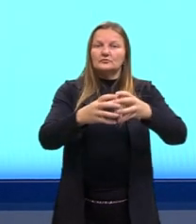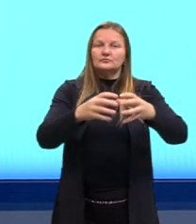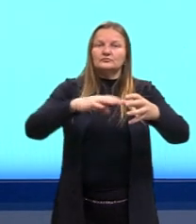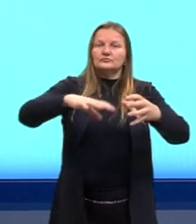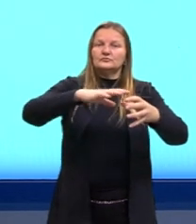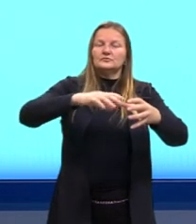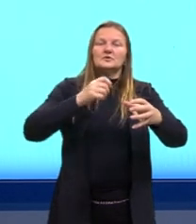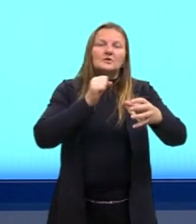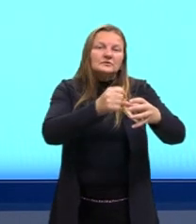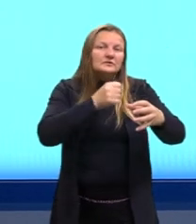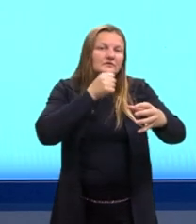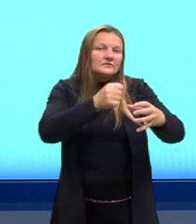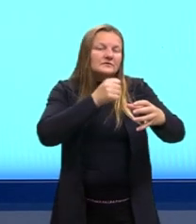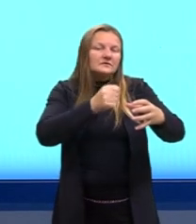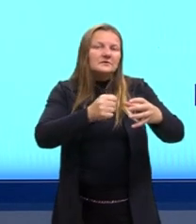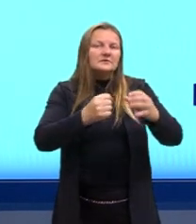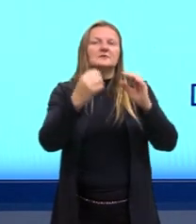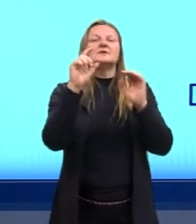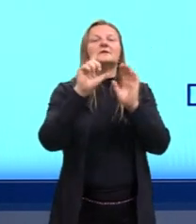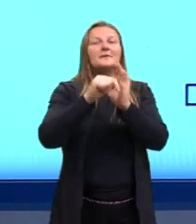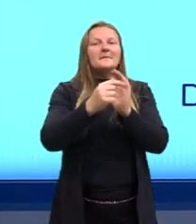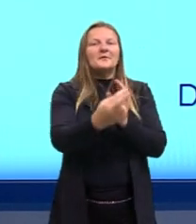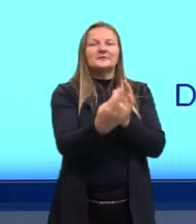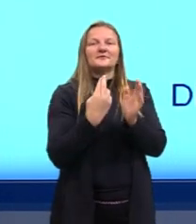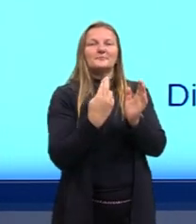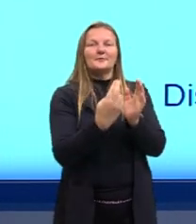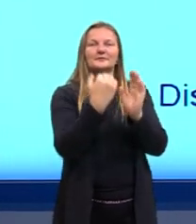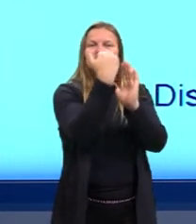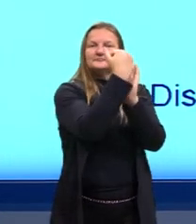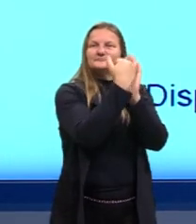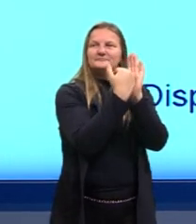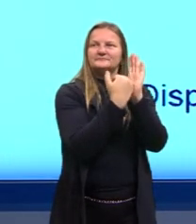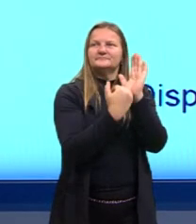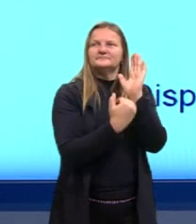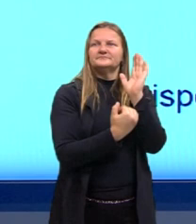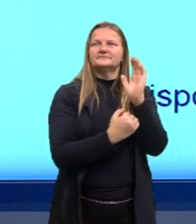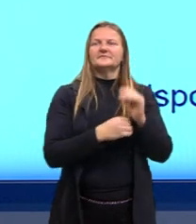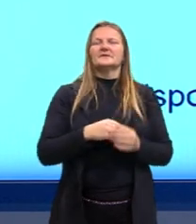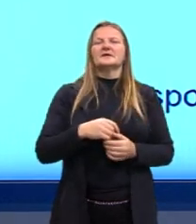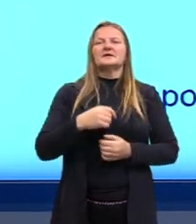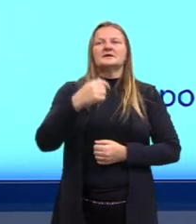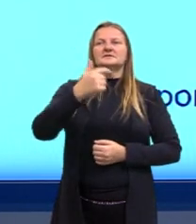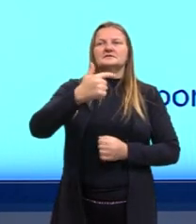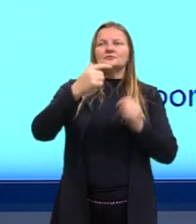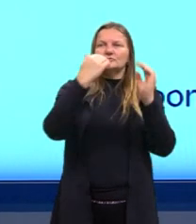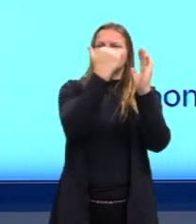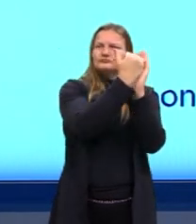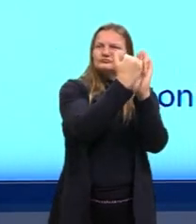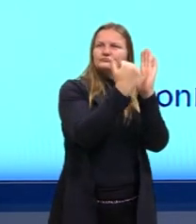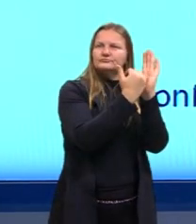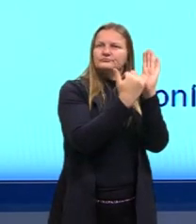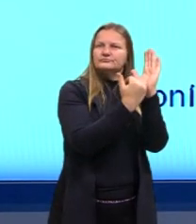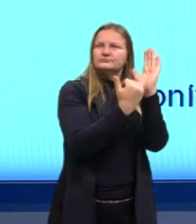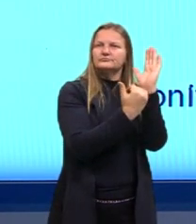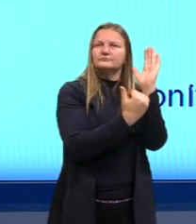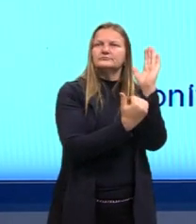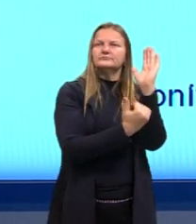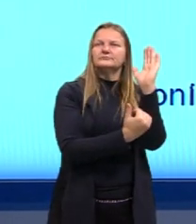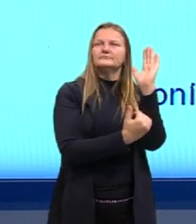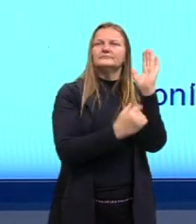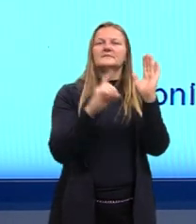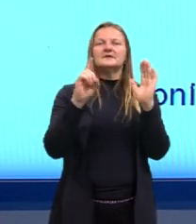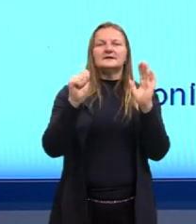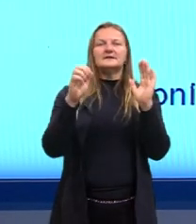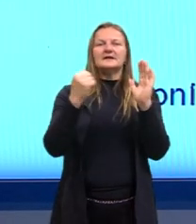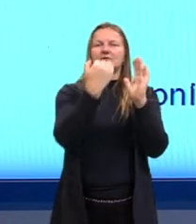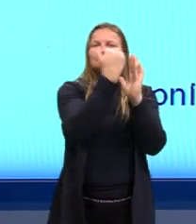nós vamos listar os dados que foram obtidos. Então, ali na segunda imagem, nós temos justamente esses dados